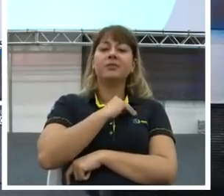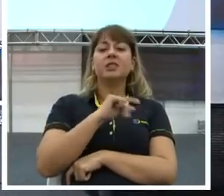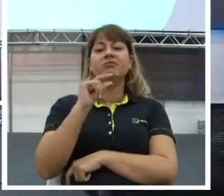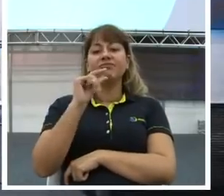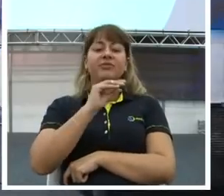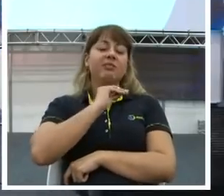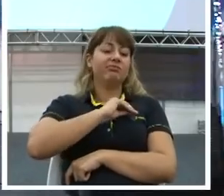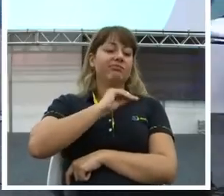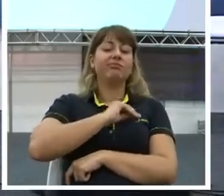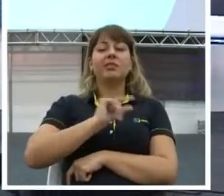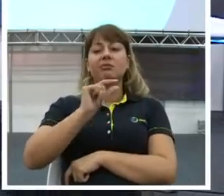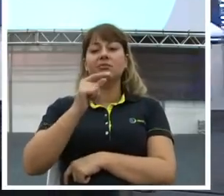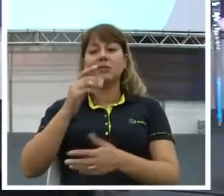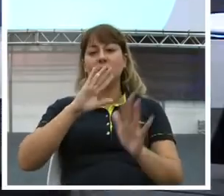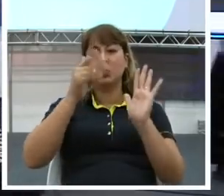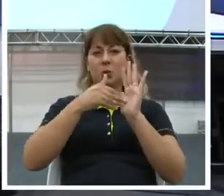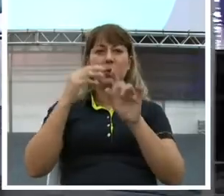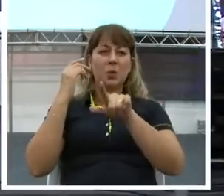Quem é que acha que ganha pouco?